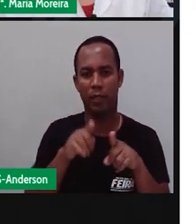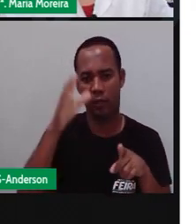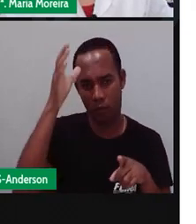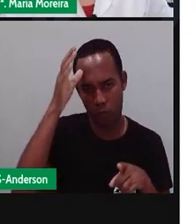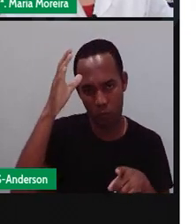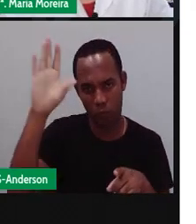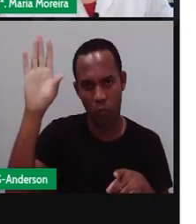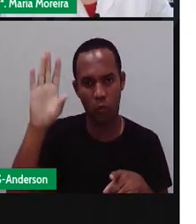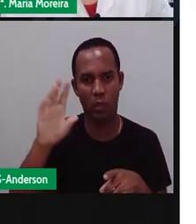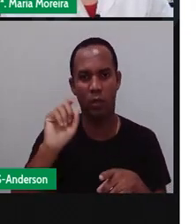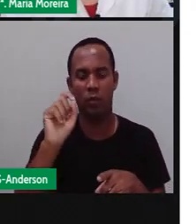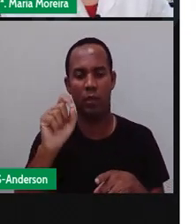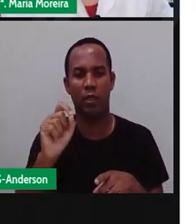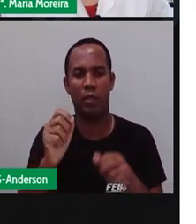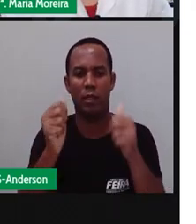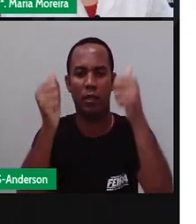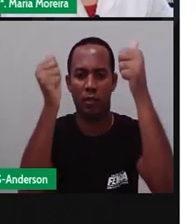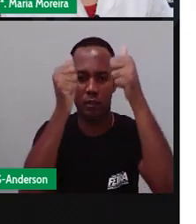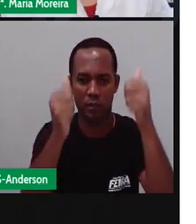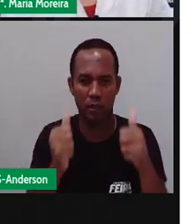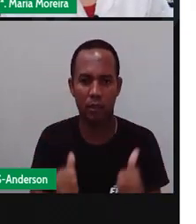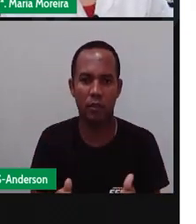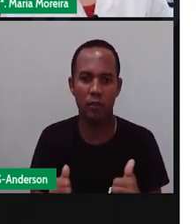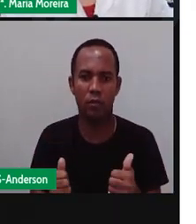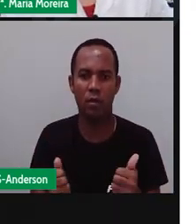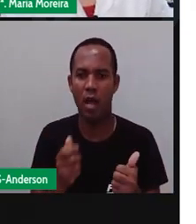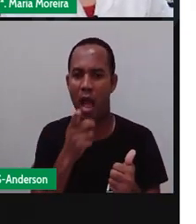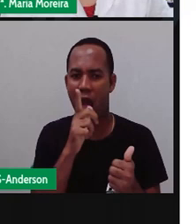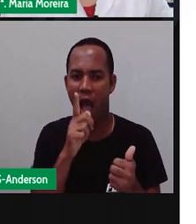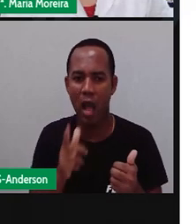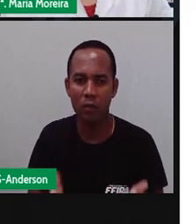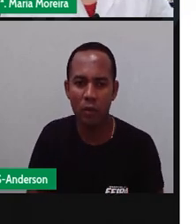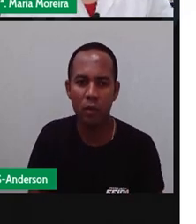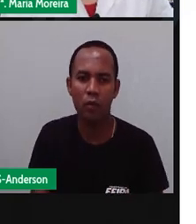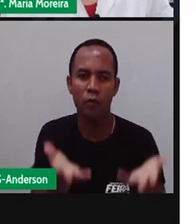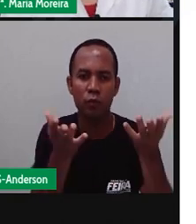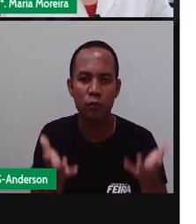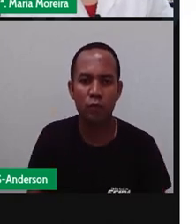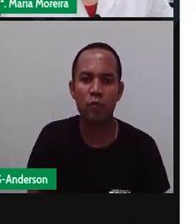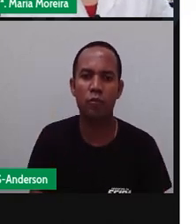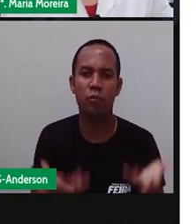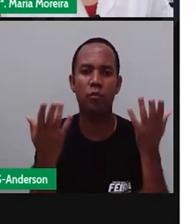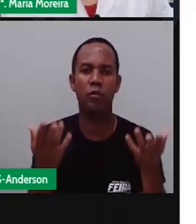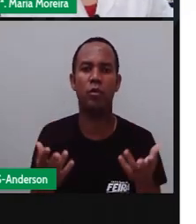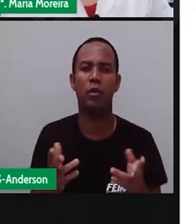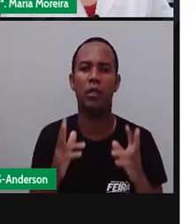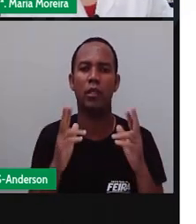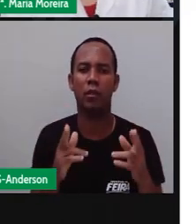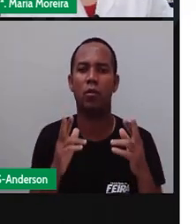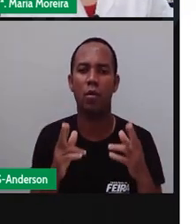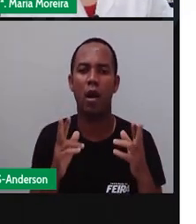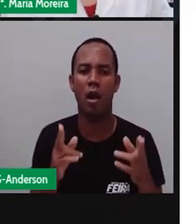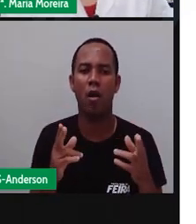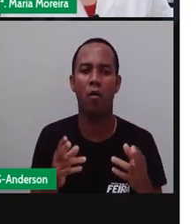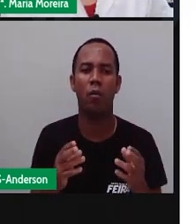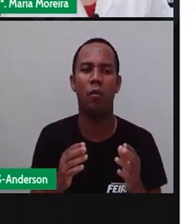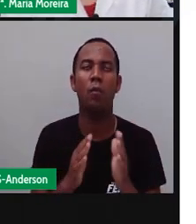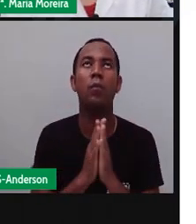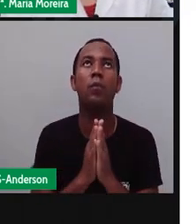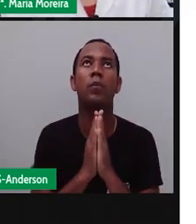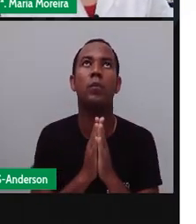lavagem dos santos ainda é muito presente. Olha só a imagem aí, né? E se caracteriza como um momento de pedir